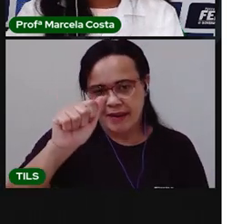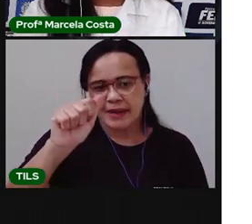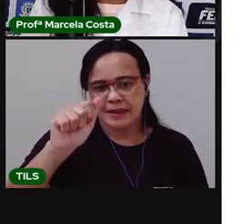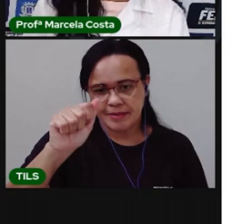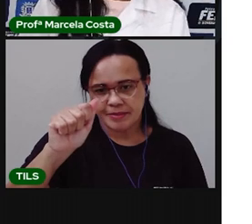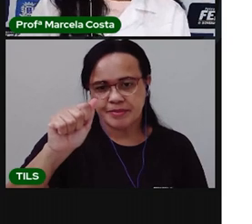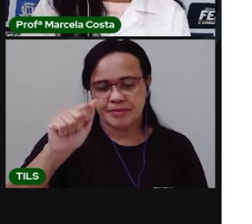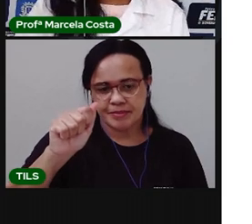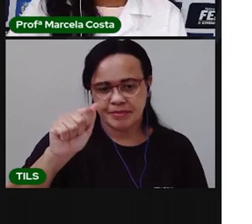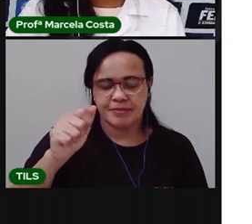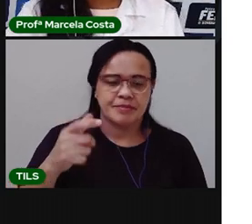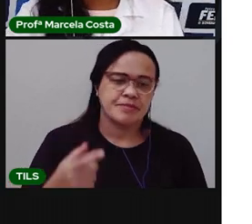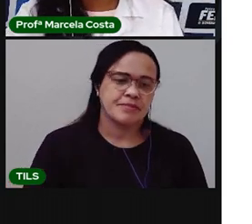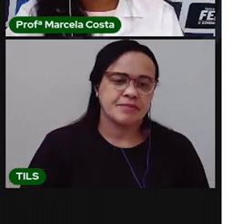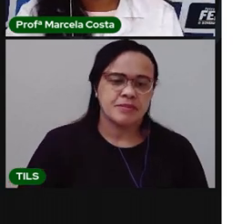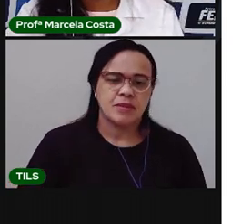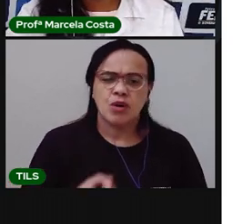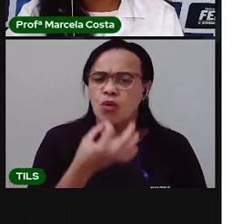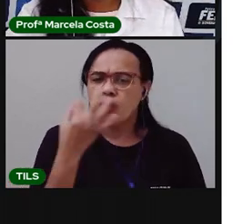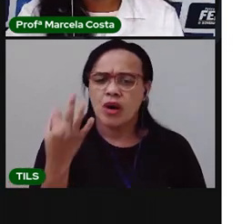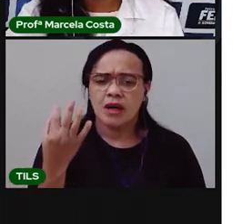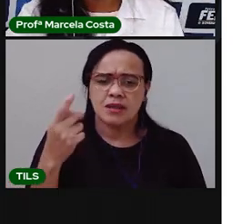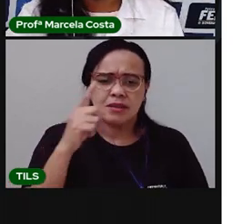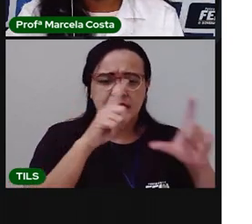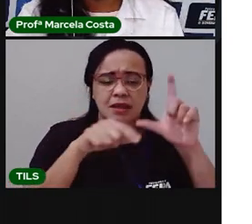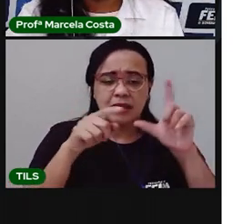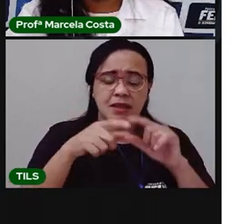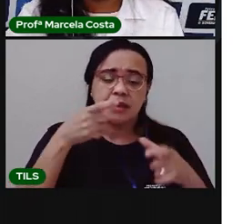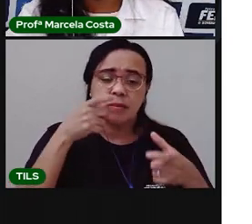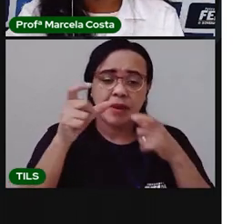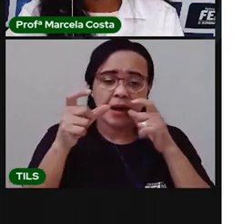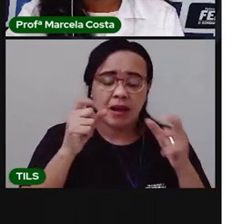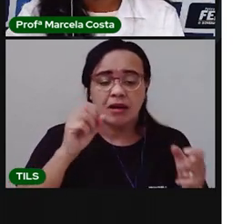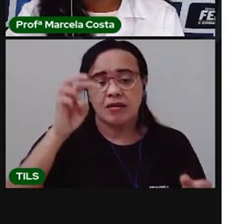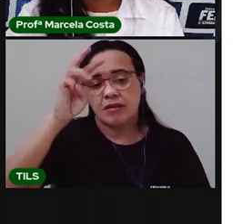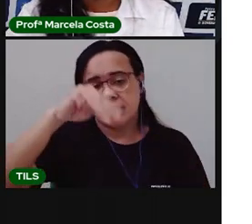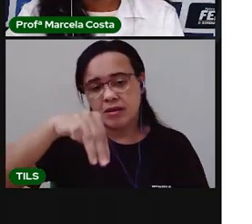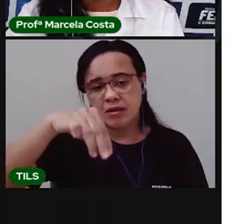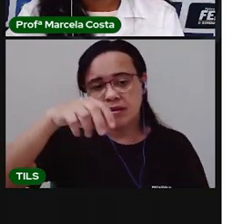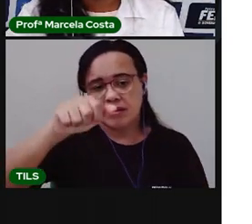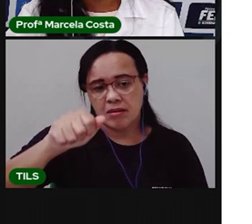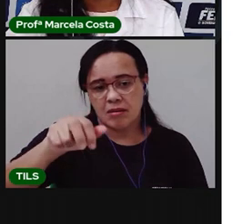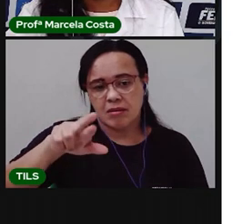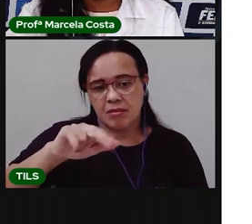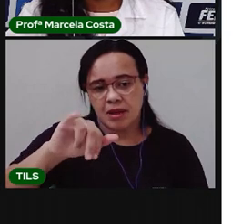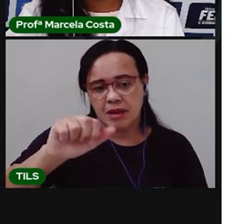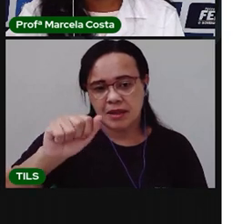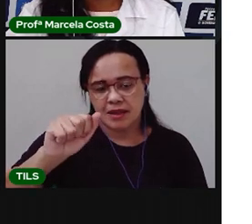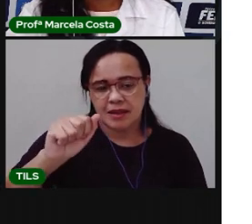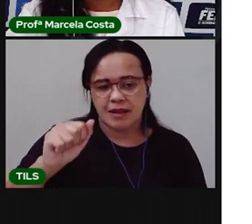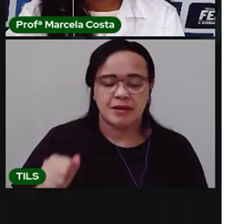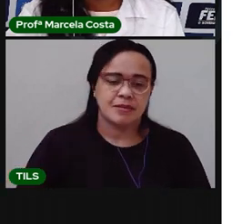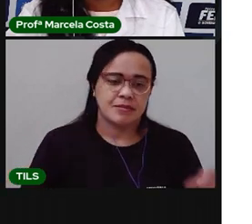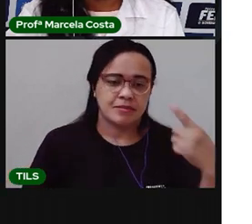Agora, vamos contar quantas letras tem a palavra Maria. O, M,